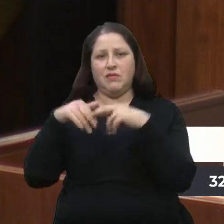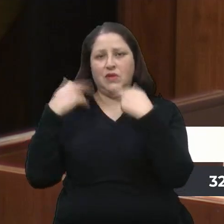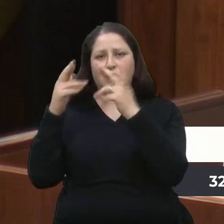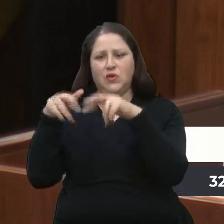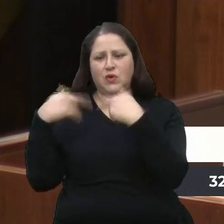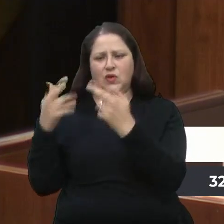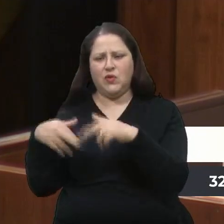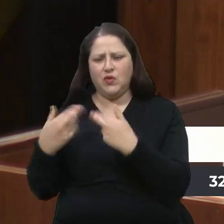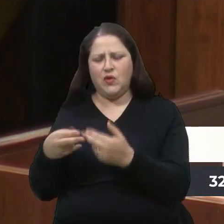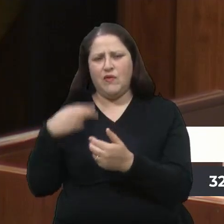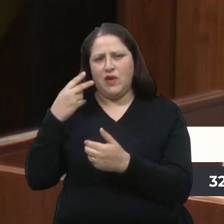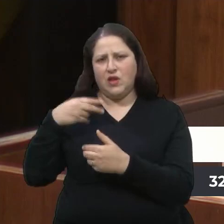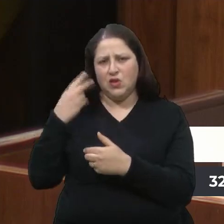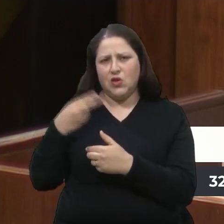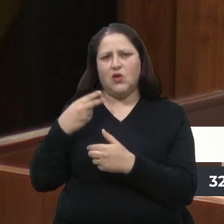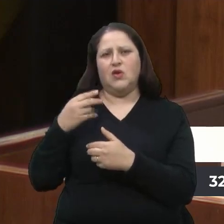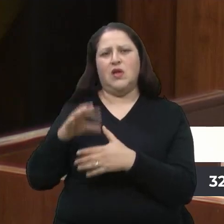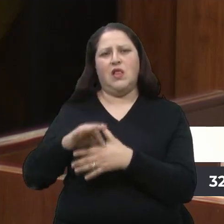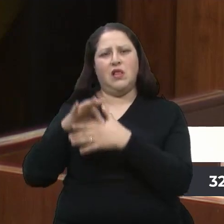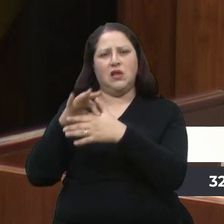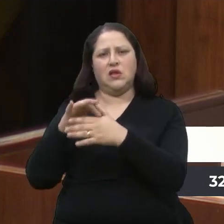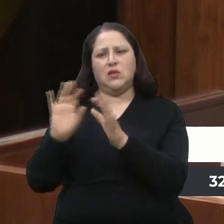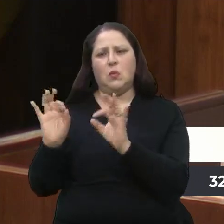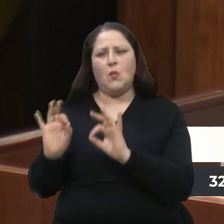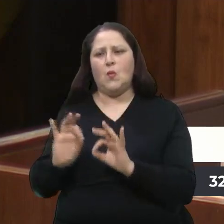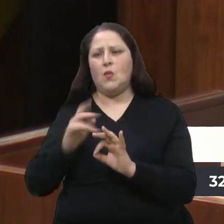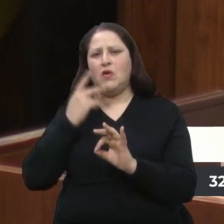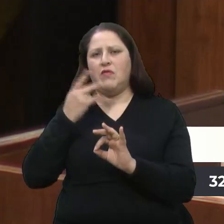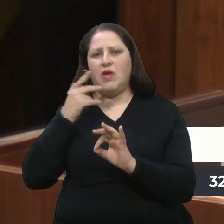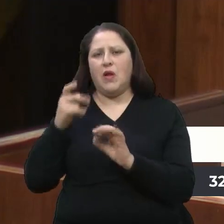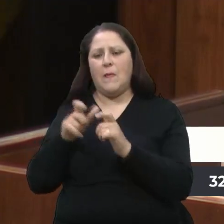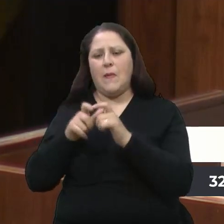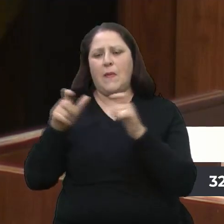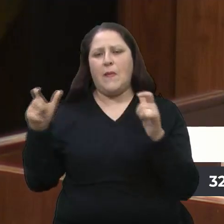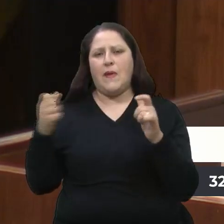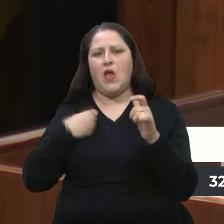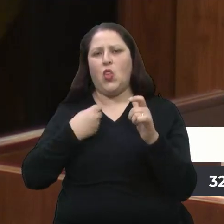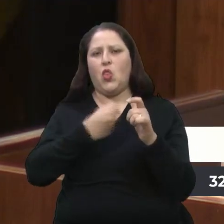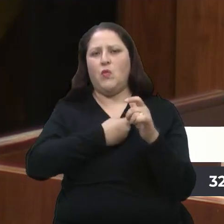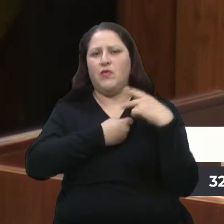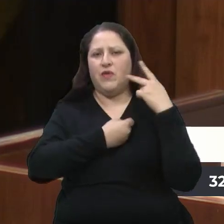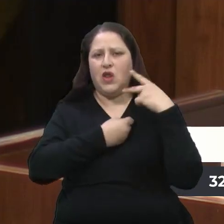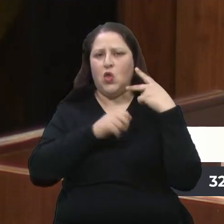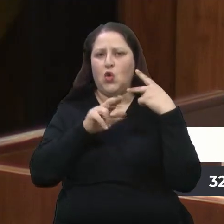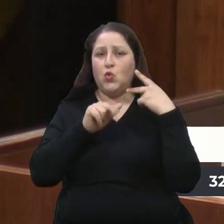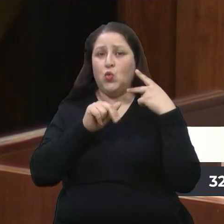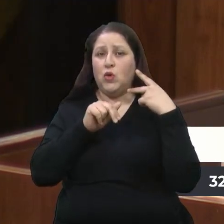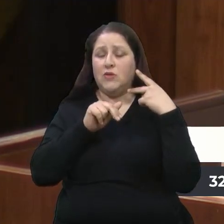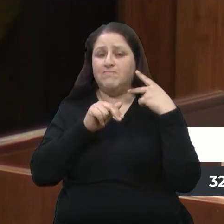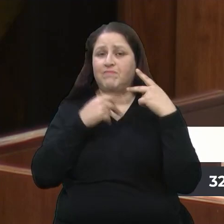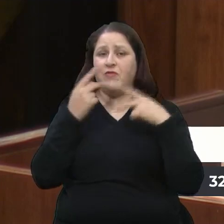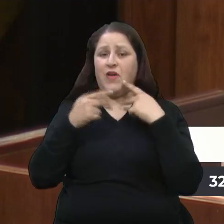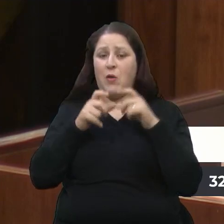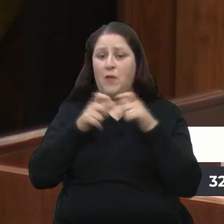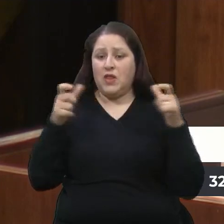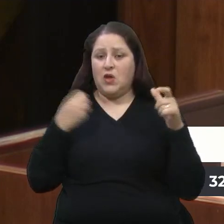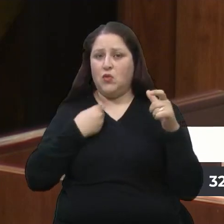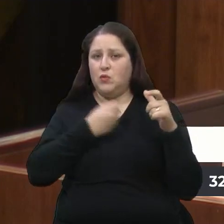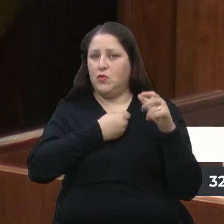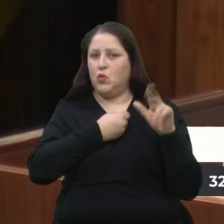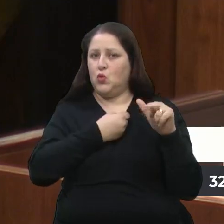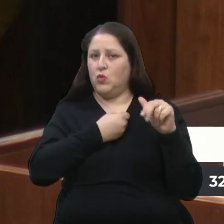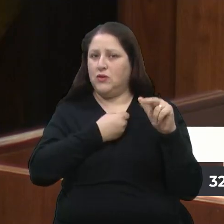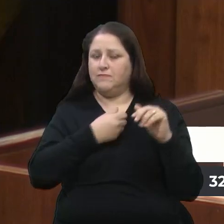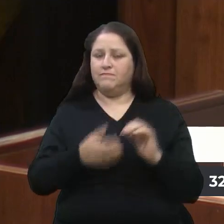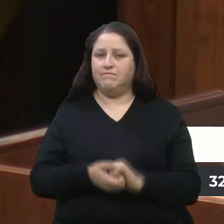vereadores, com os líderes, nós nunca falamos de aumentar o número de vereadores, nós nunca falamos disso. Então,